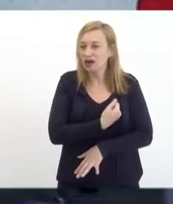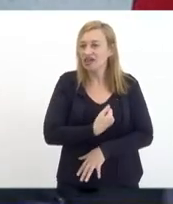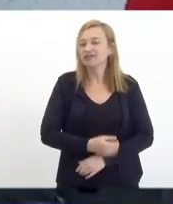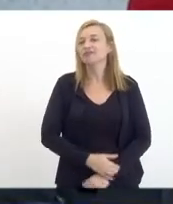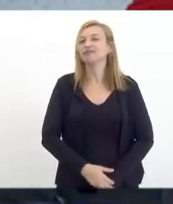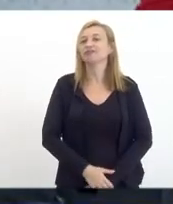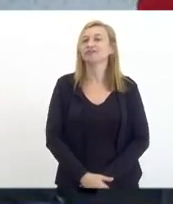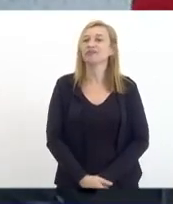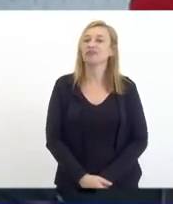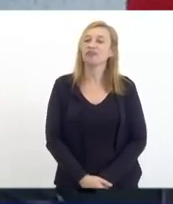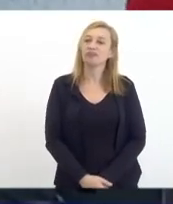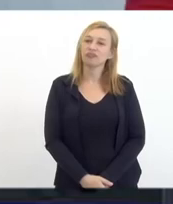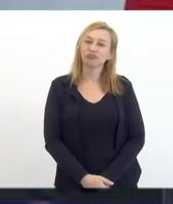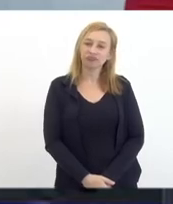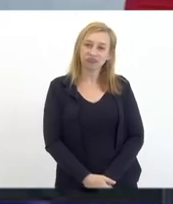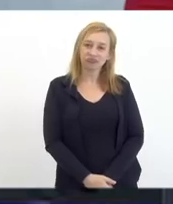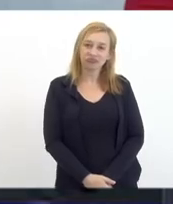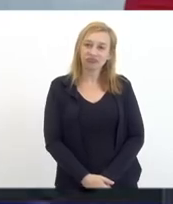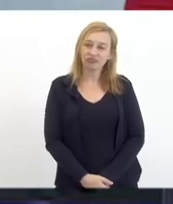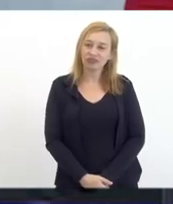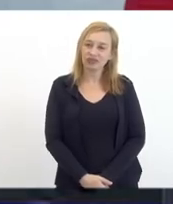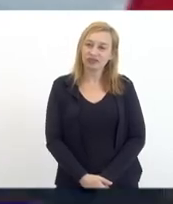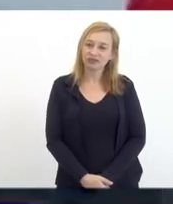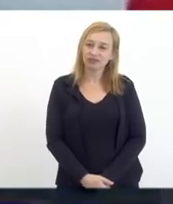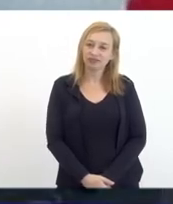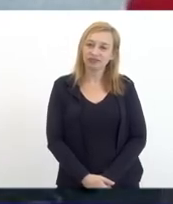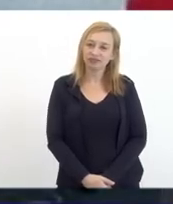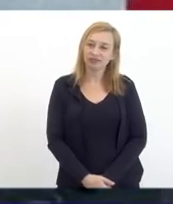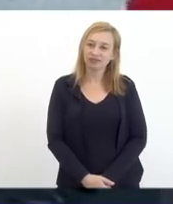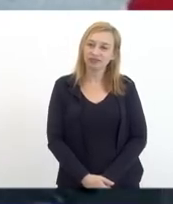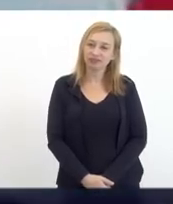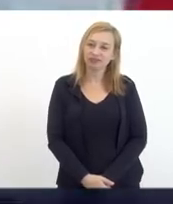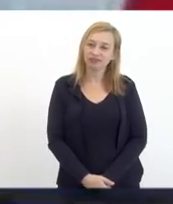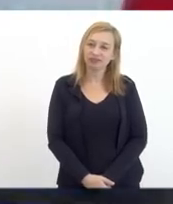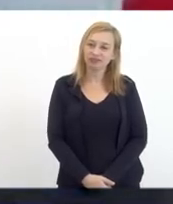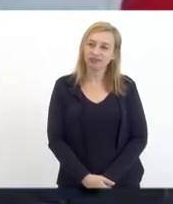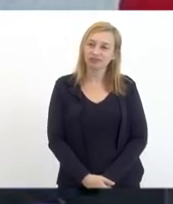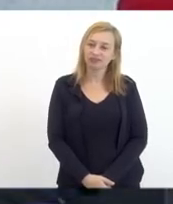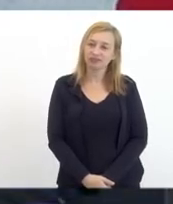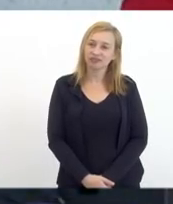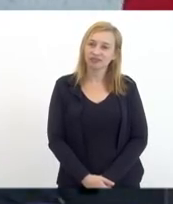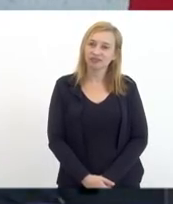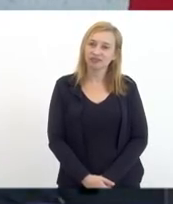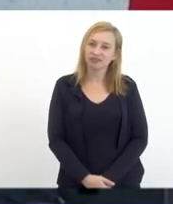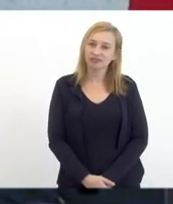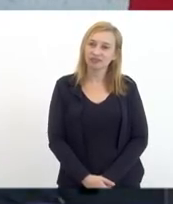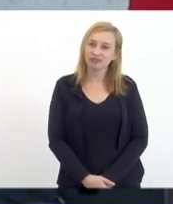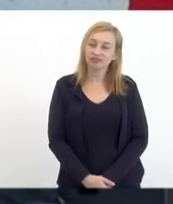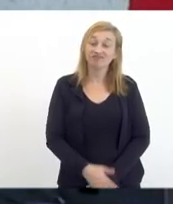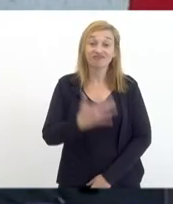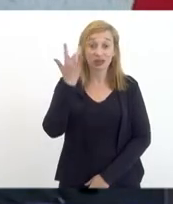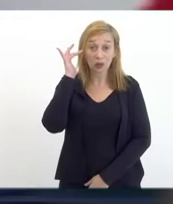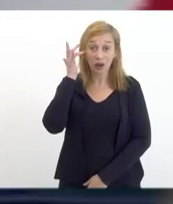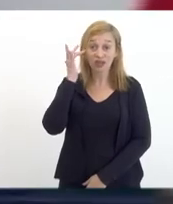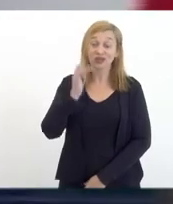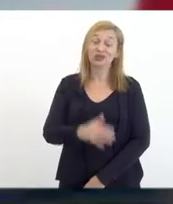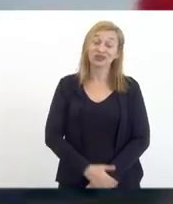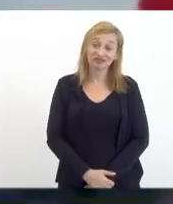eu acho que é uma iniciativa